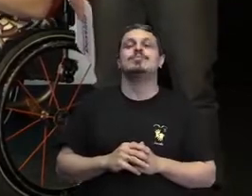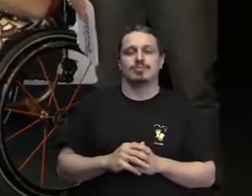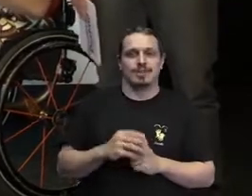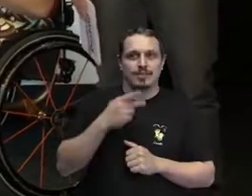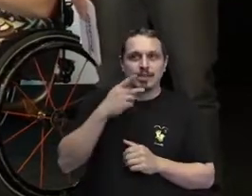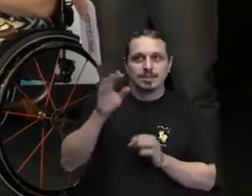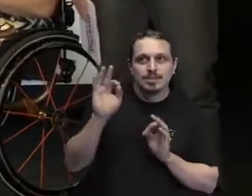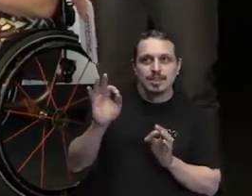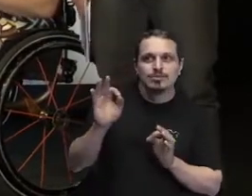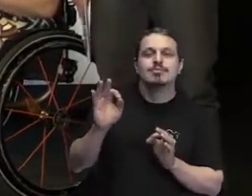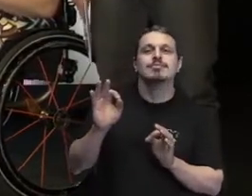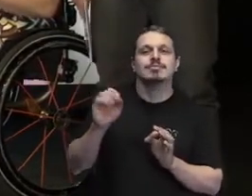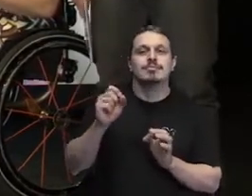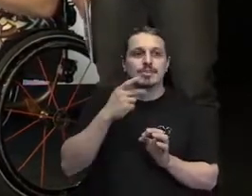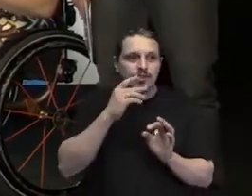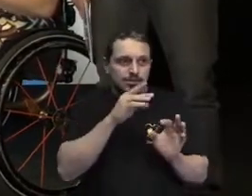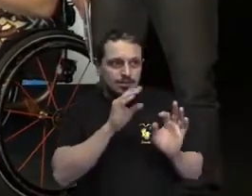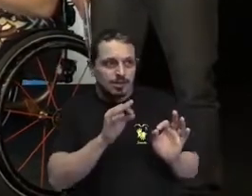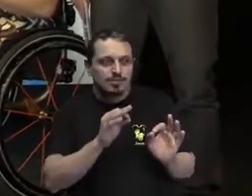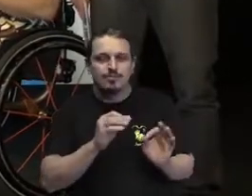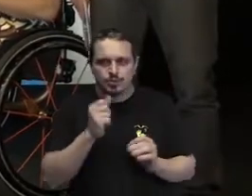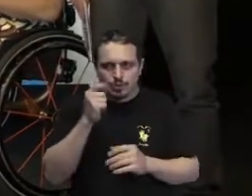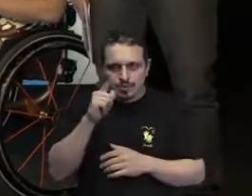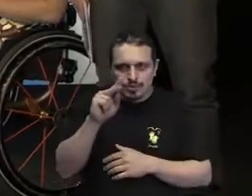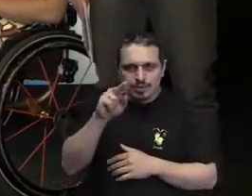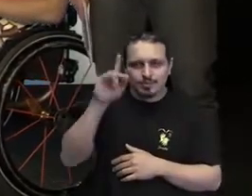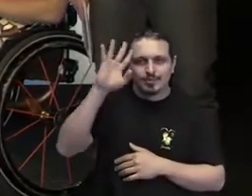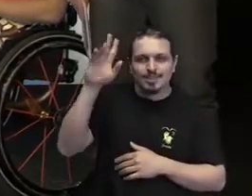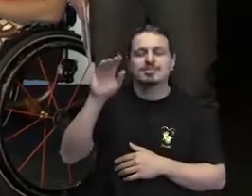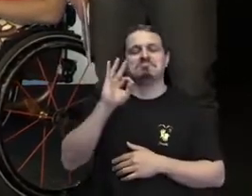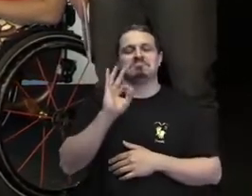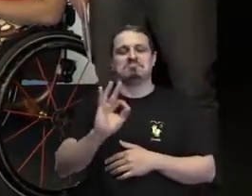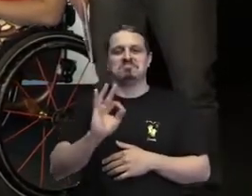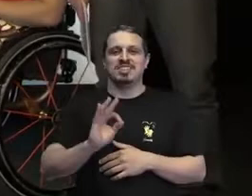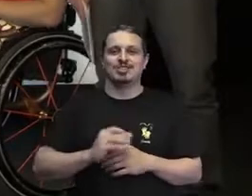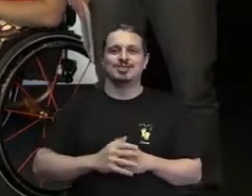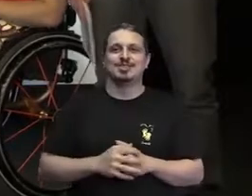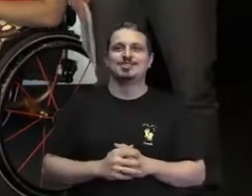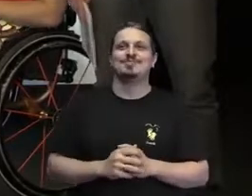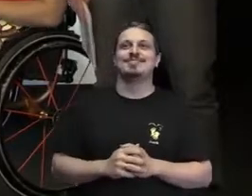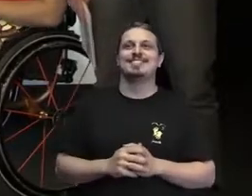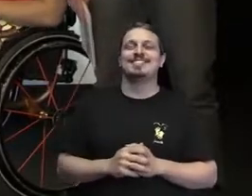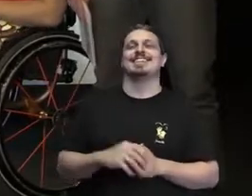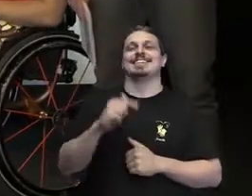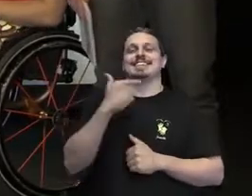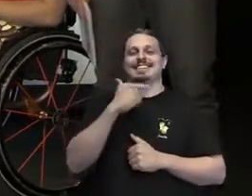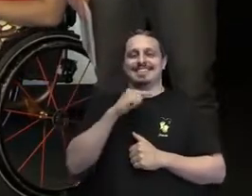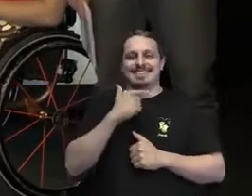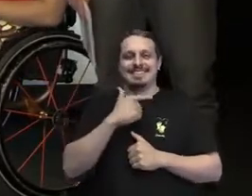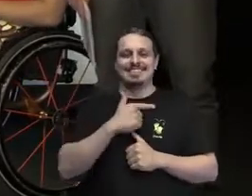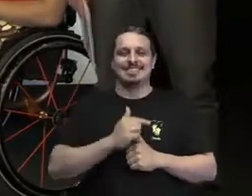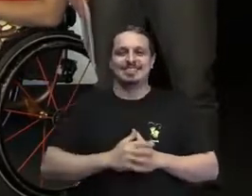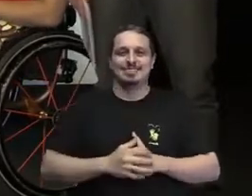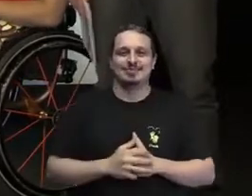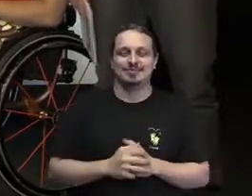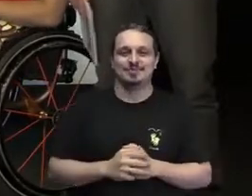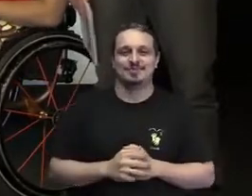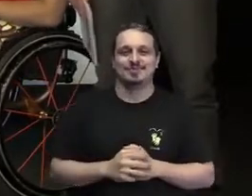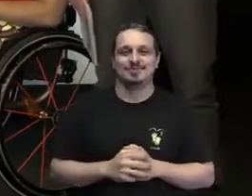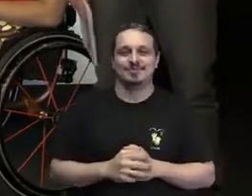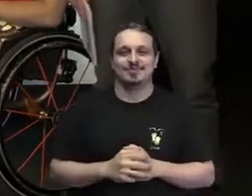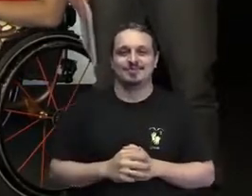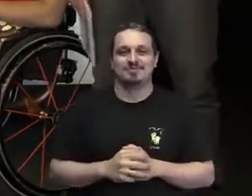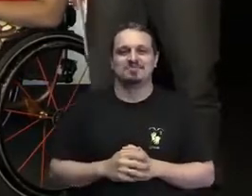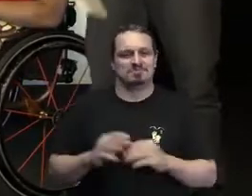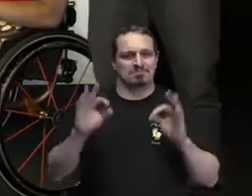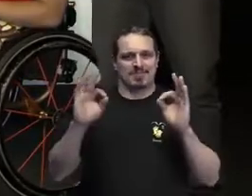deu pra visualizar? Super. Perfeito, Mário, obrigada. Perfeito, então. Então,